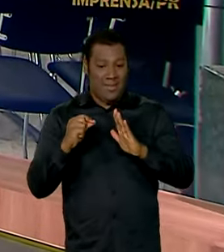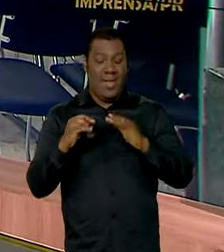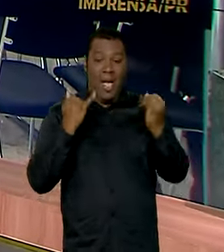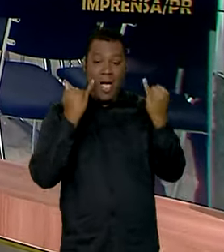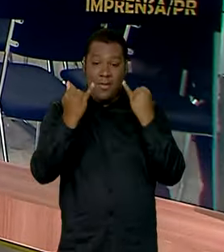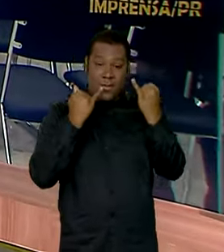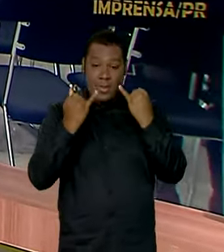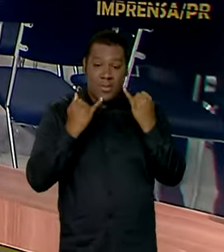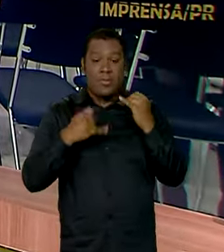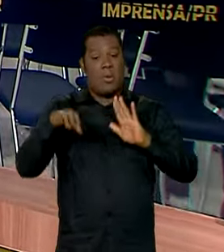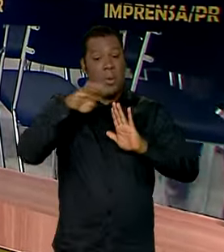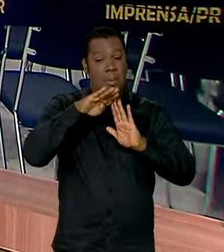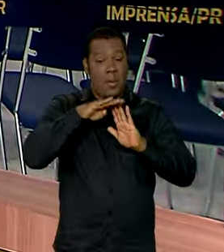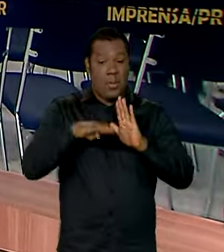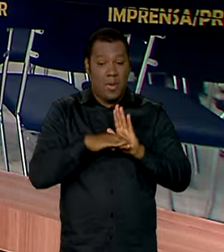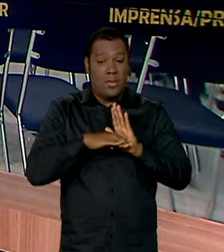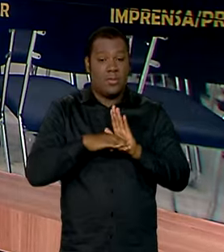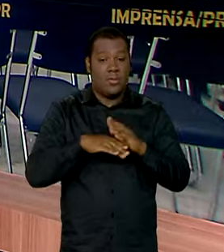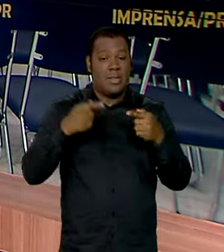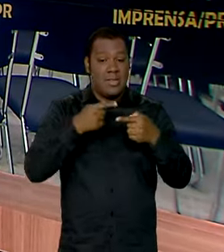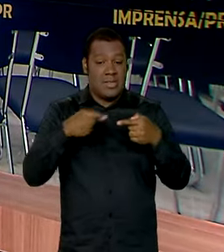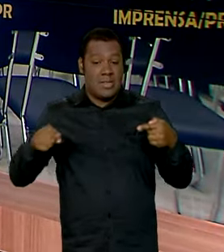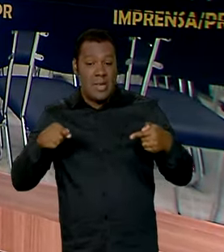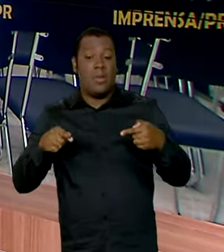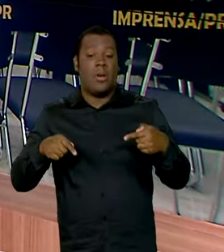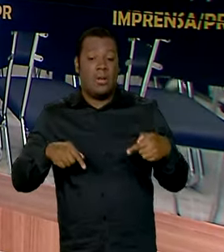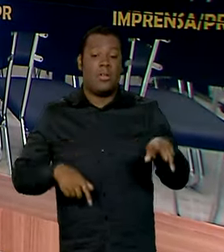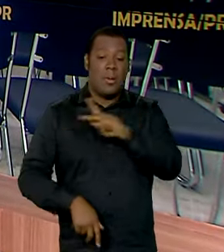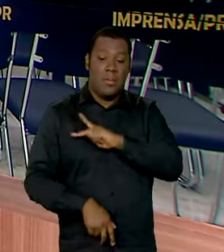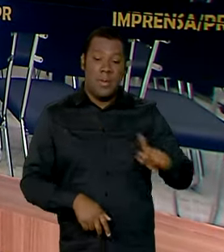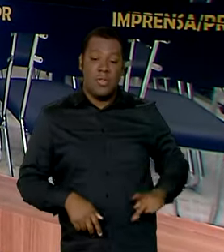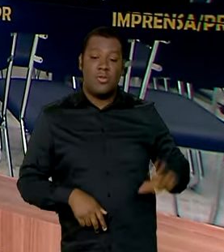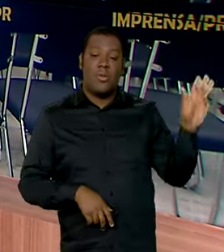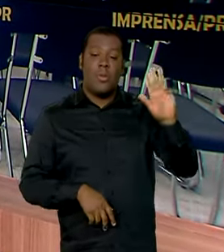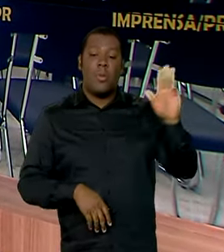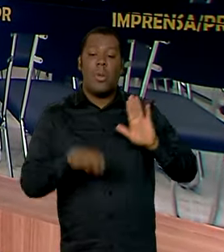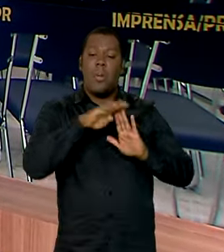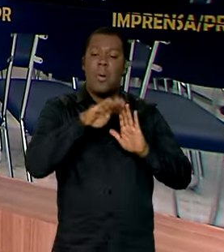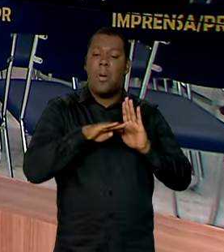sobre a programação da Semana do Presidente Lula. Jéssica.